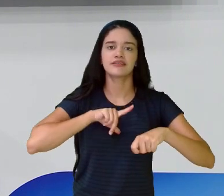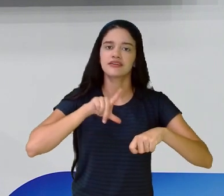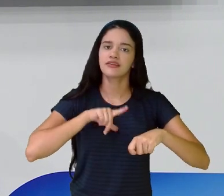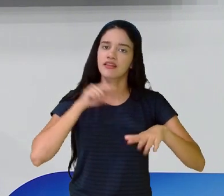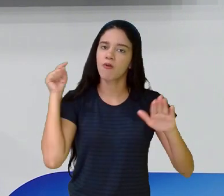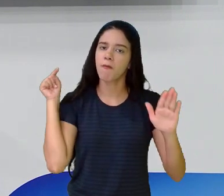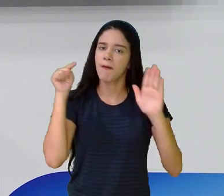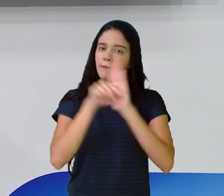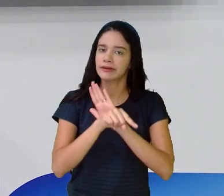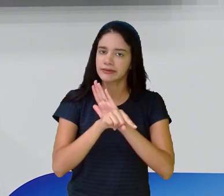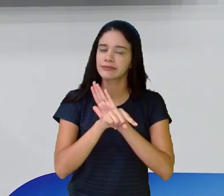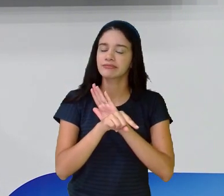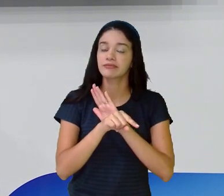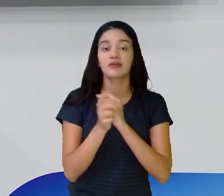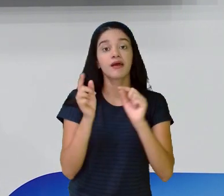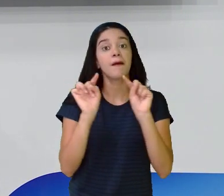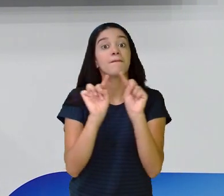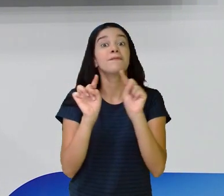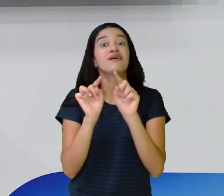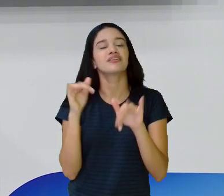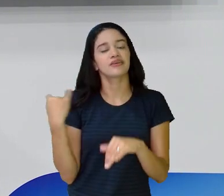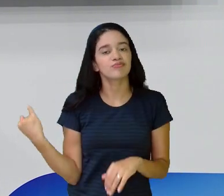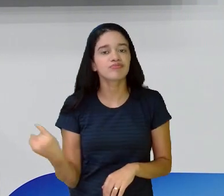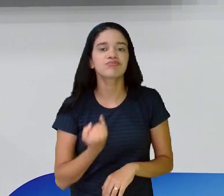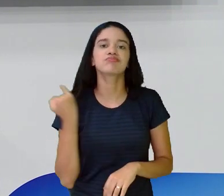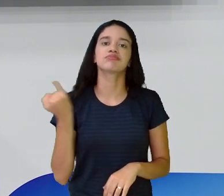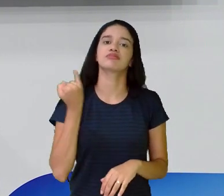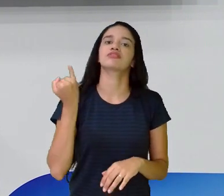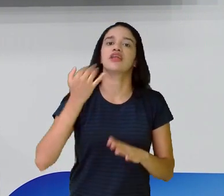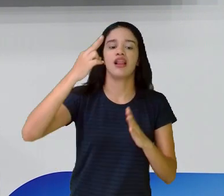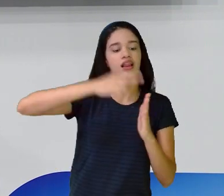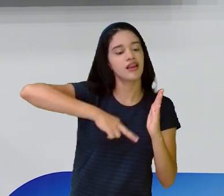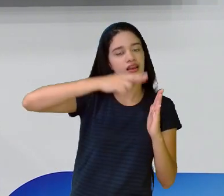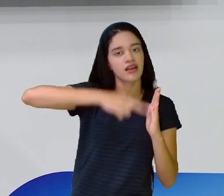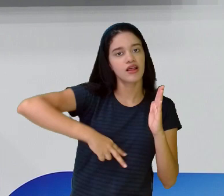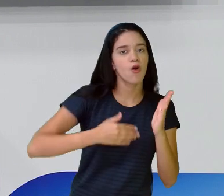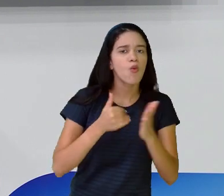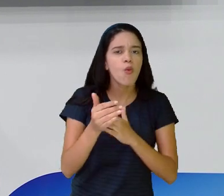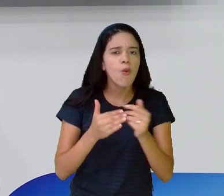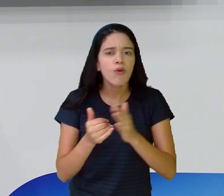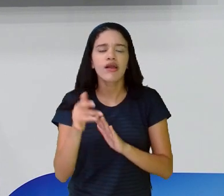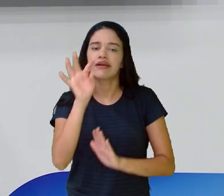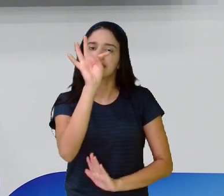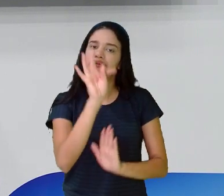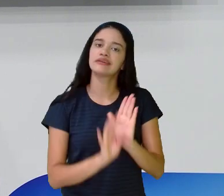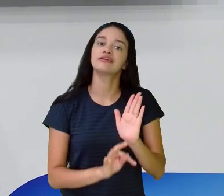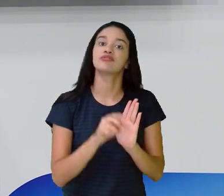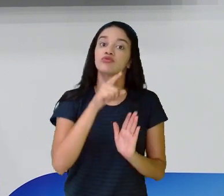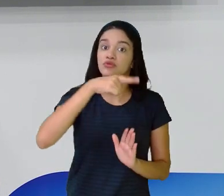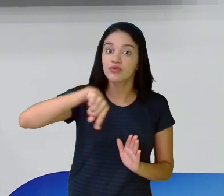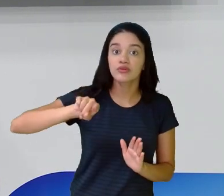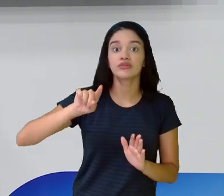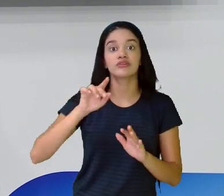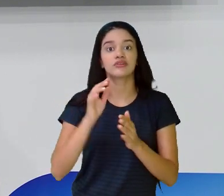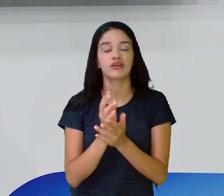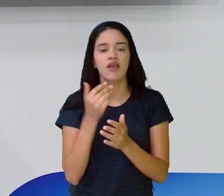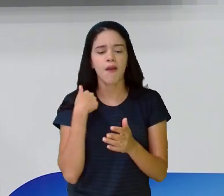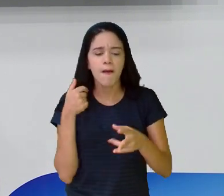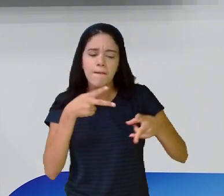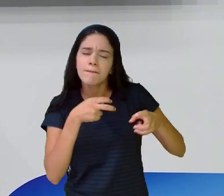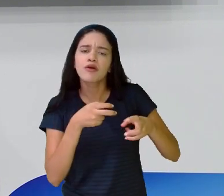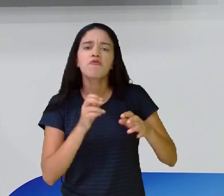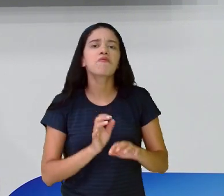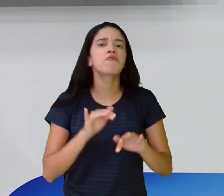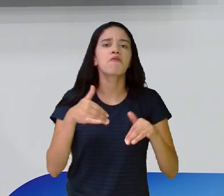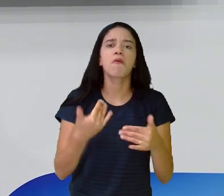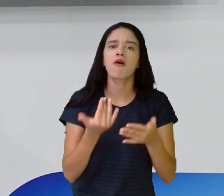às vezes nenhuma pergunta, mas é importante durante a leitura de qualquer texto, você fazer uma observação, quais